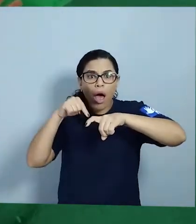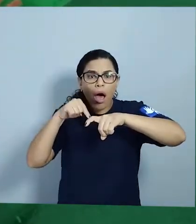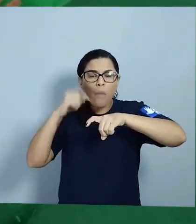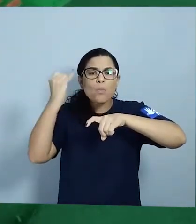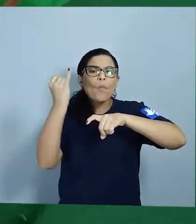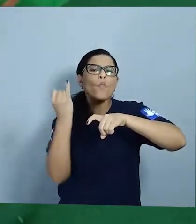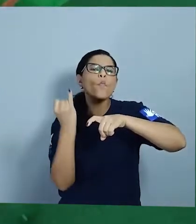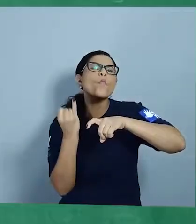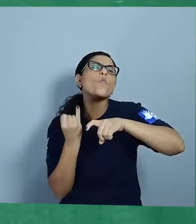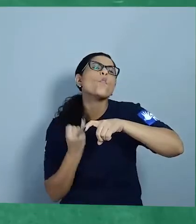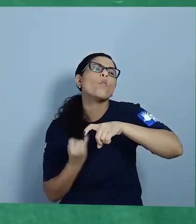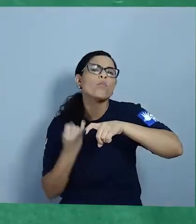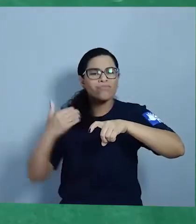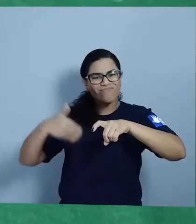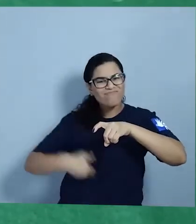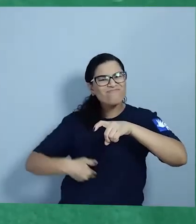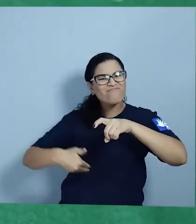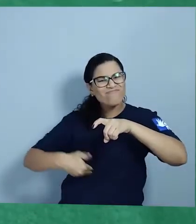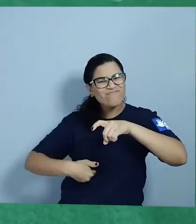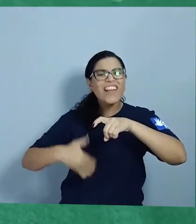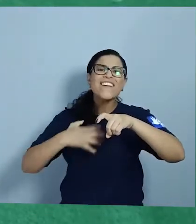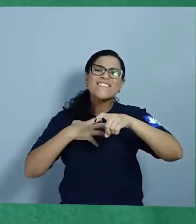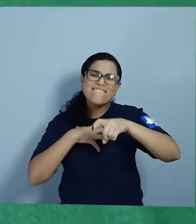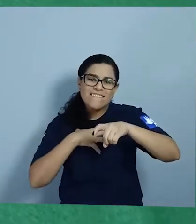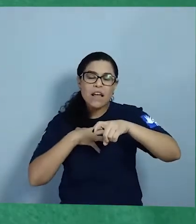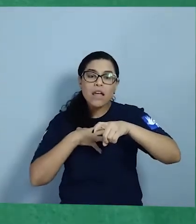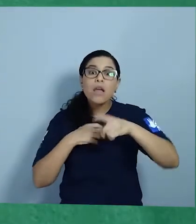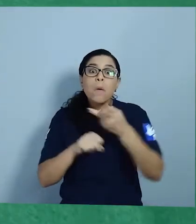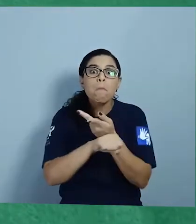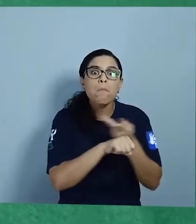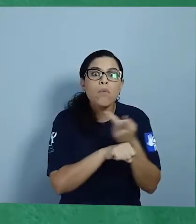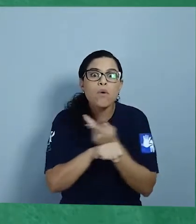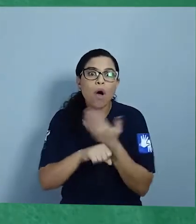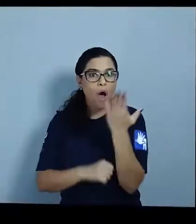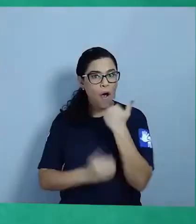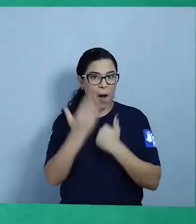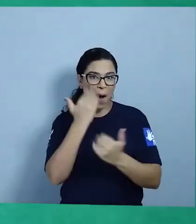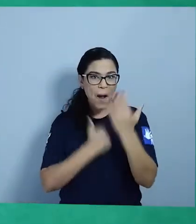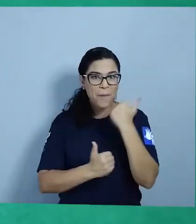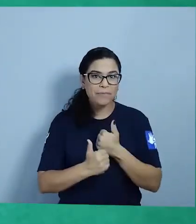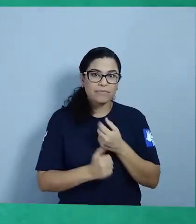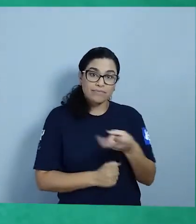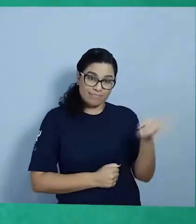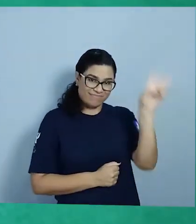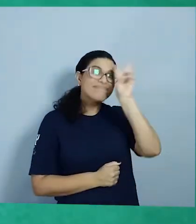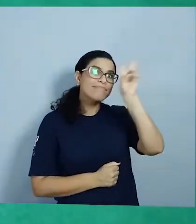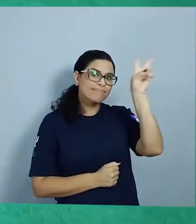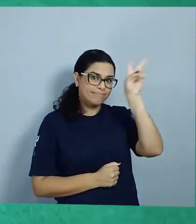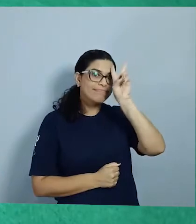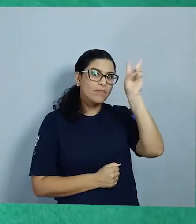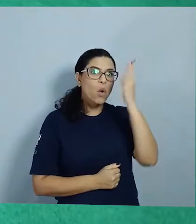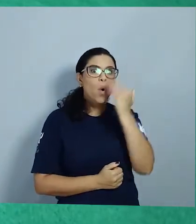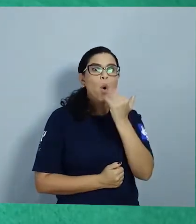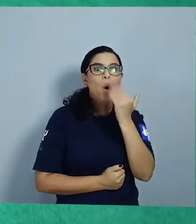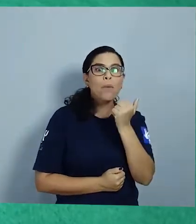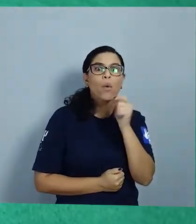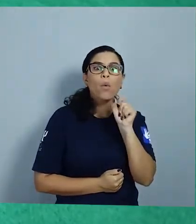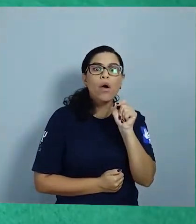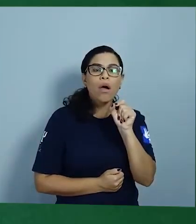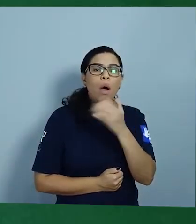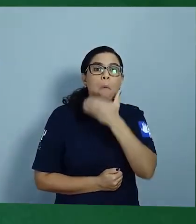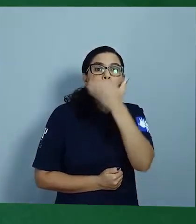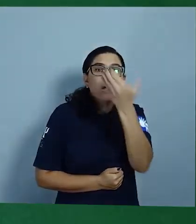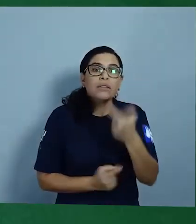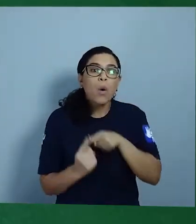e esfomeada Que logo começou a procurar por comida Na segunda-feira Ela comeu uma